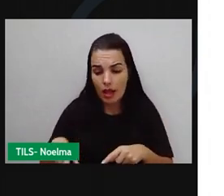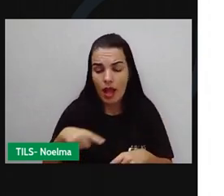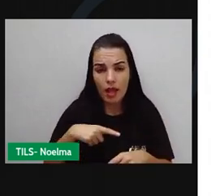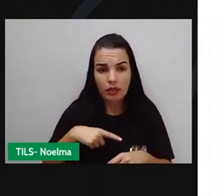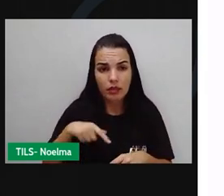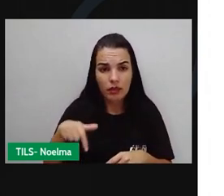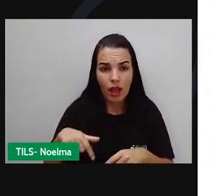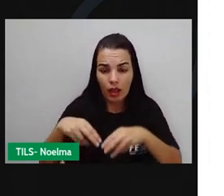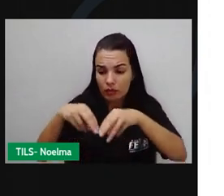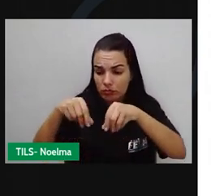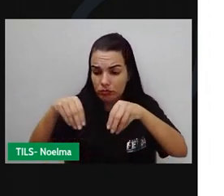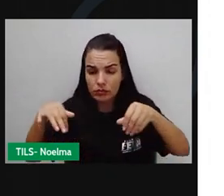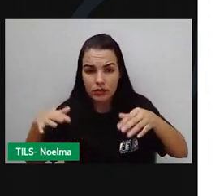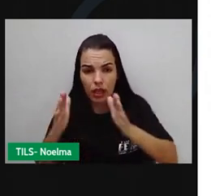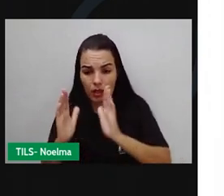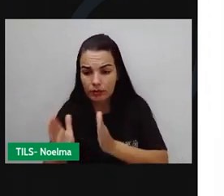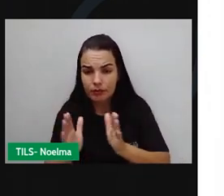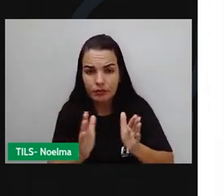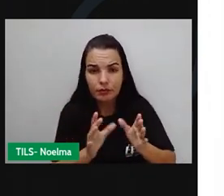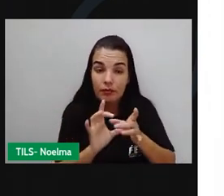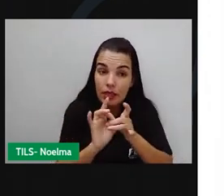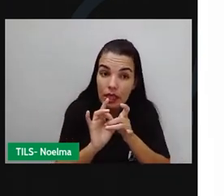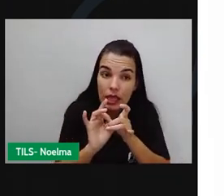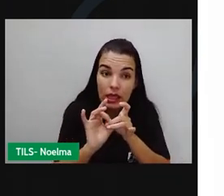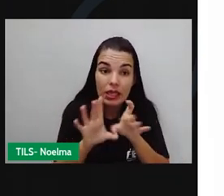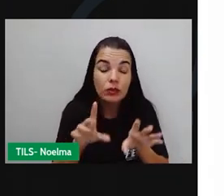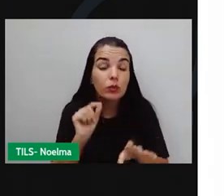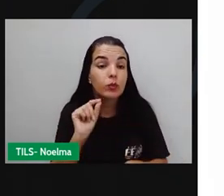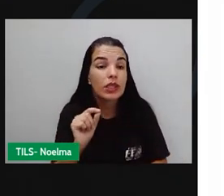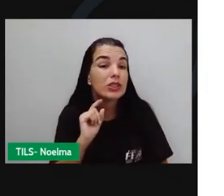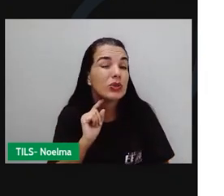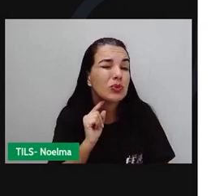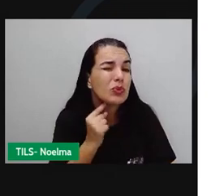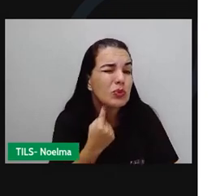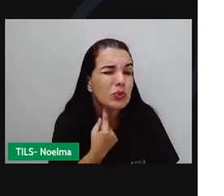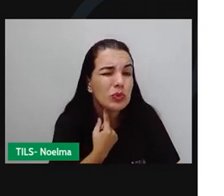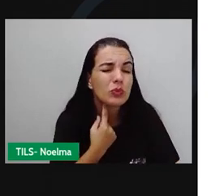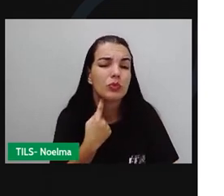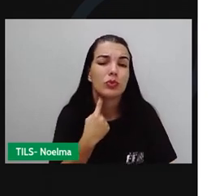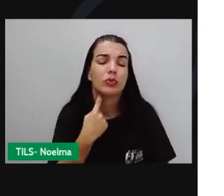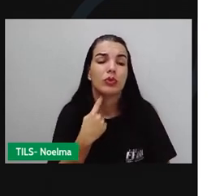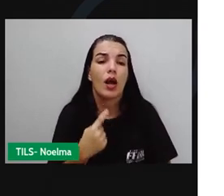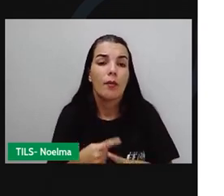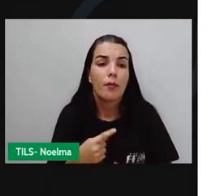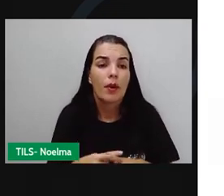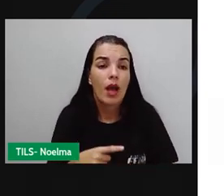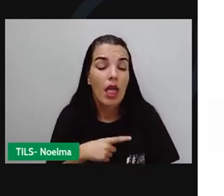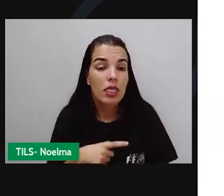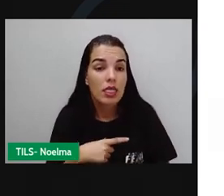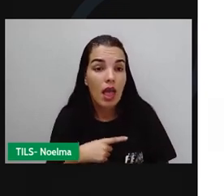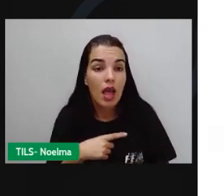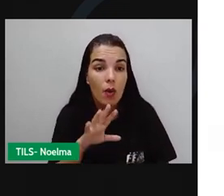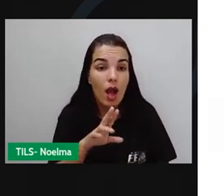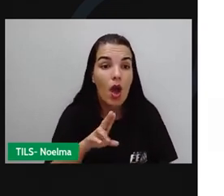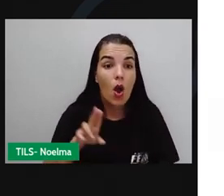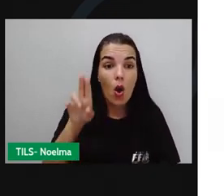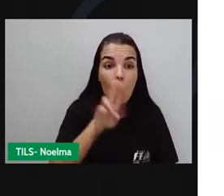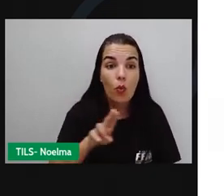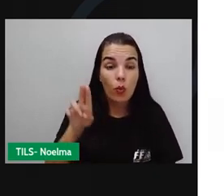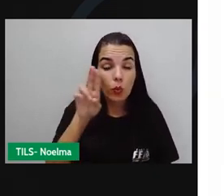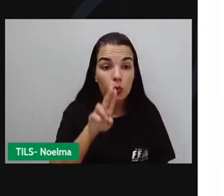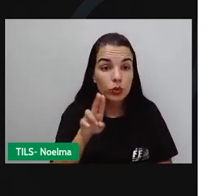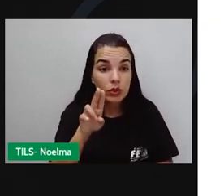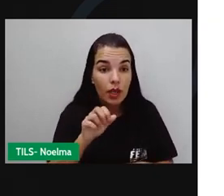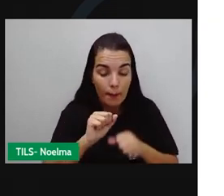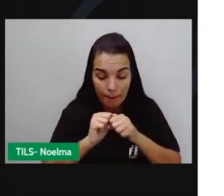que são deixados sujos, né? Que nesse período o capim seca e com o uso desses artefatos você